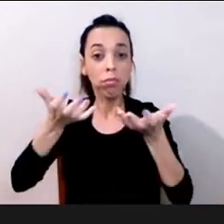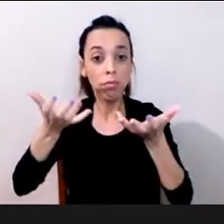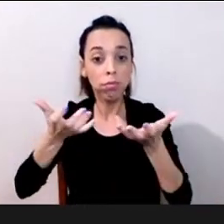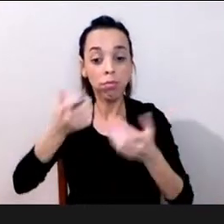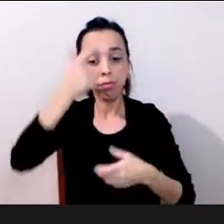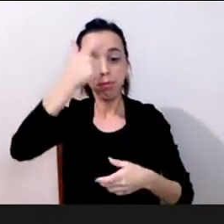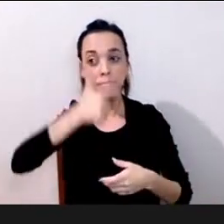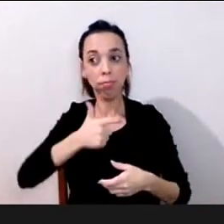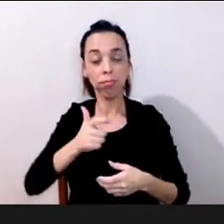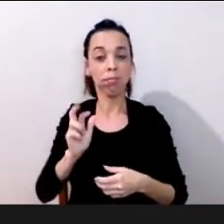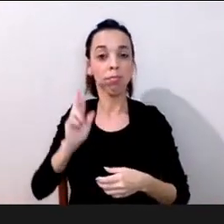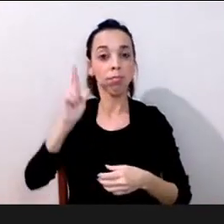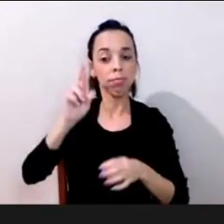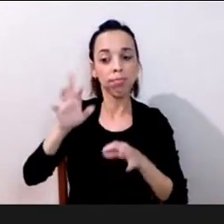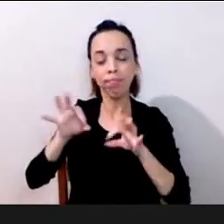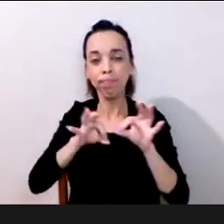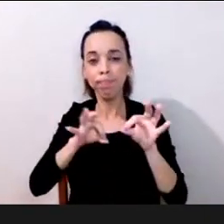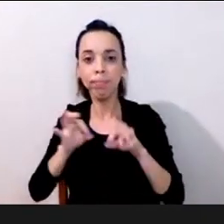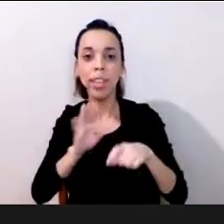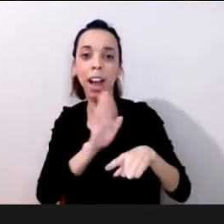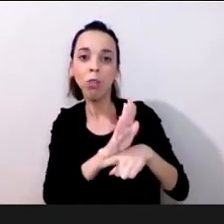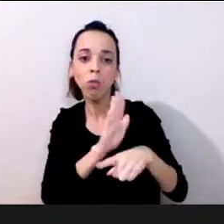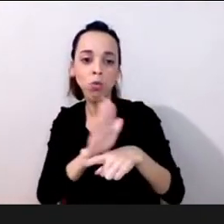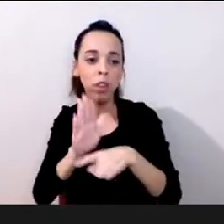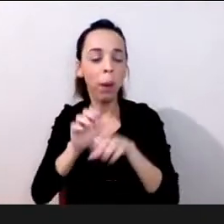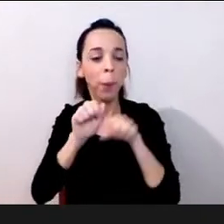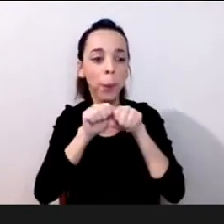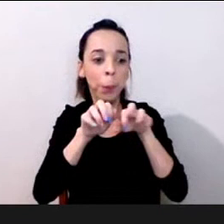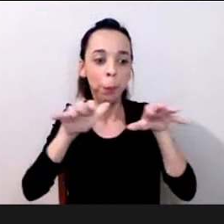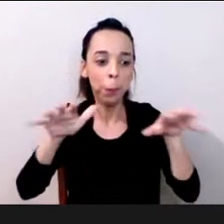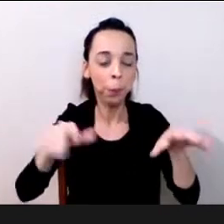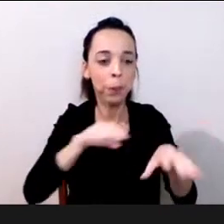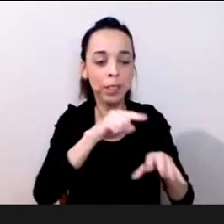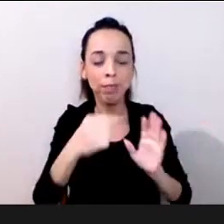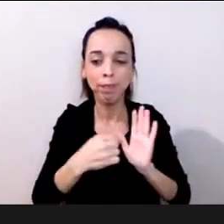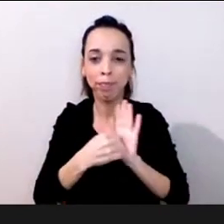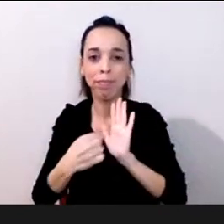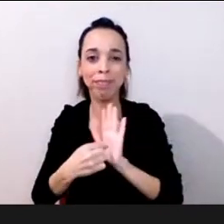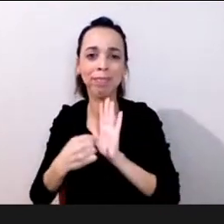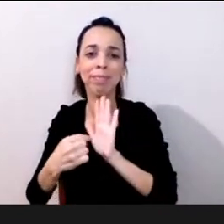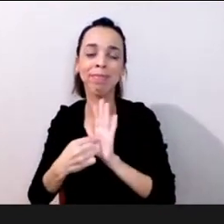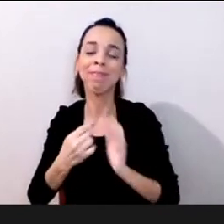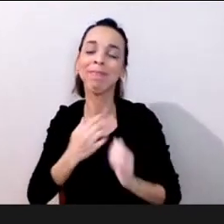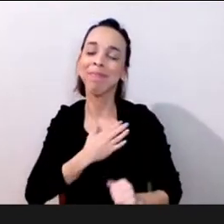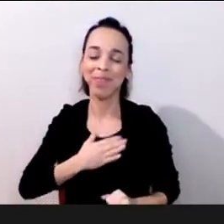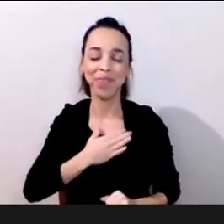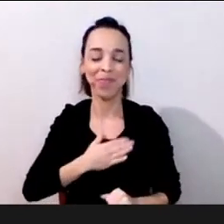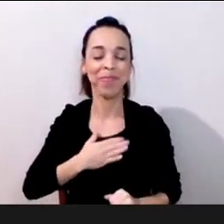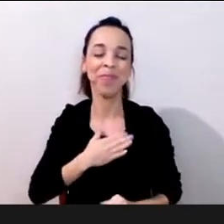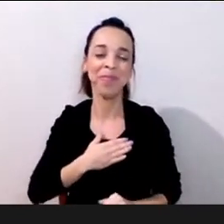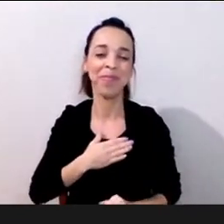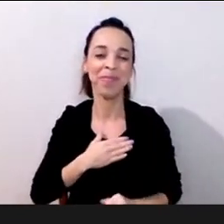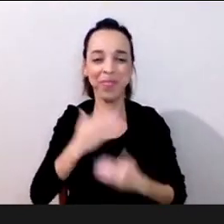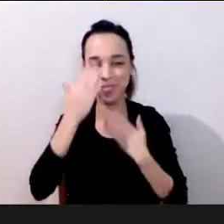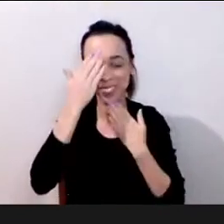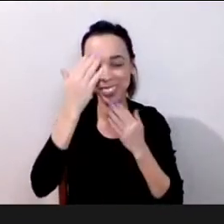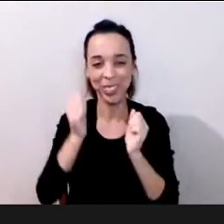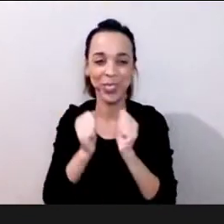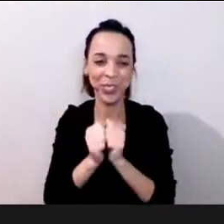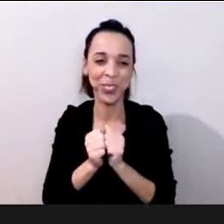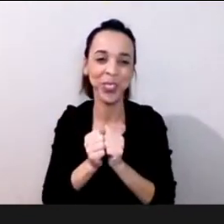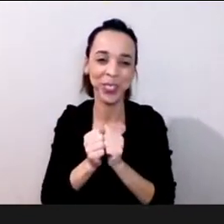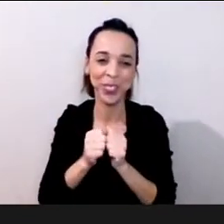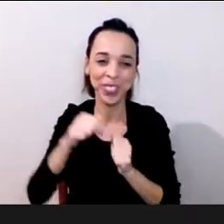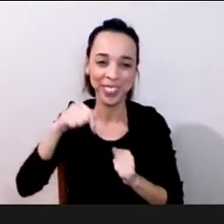mais pessoas nesse sentido foi uma honra agradeço muito a oportunidade obrigada mesmo muito obrigada